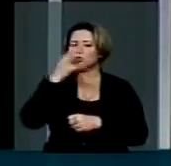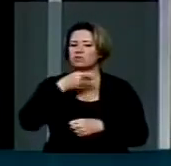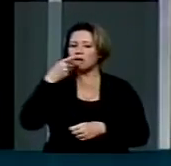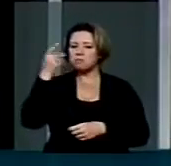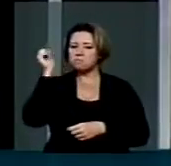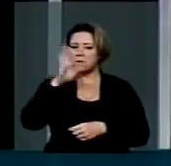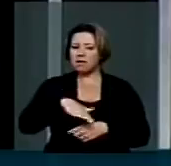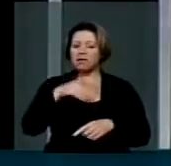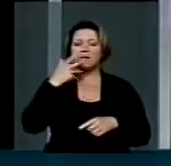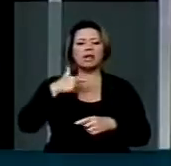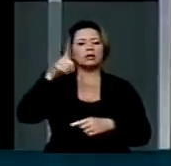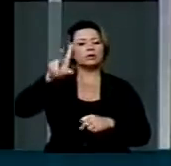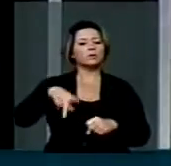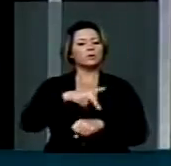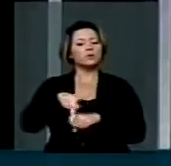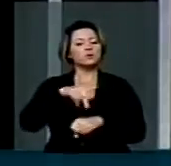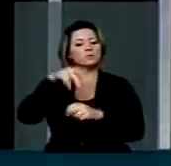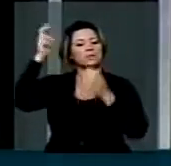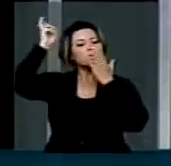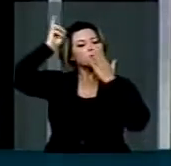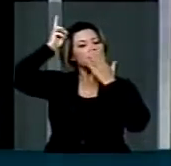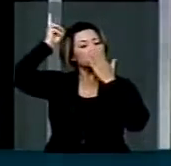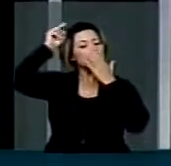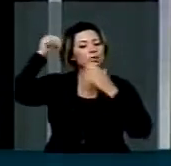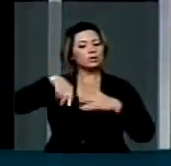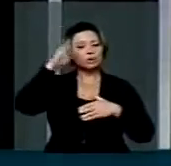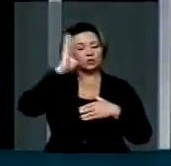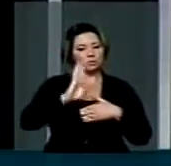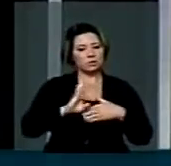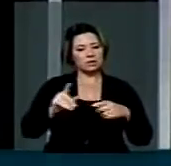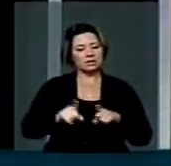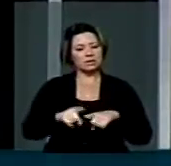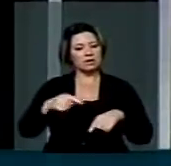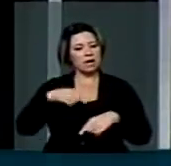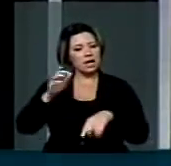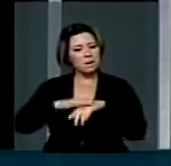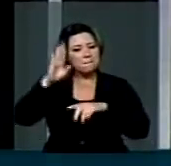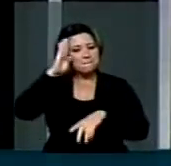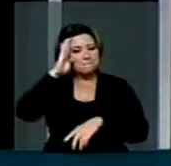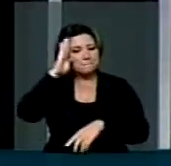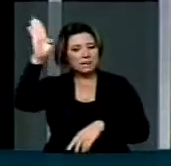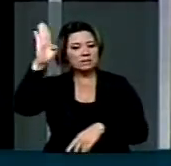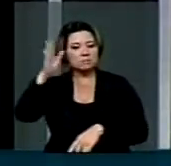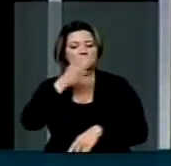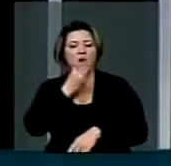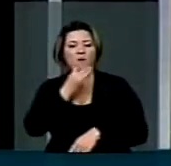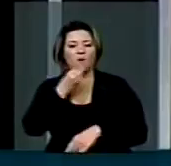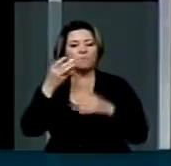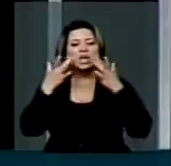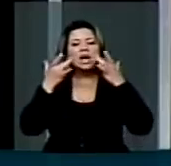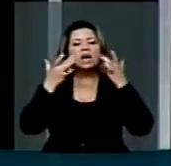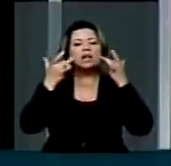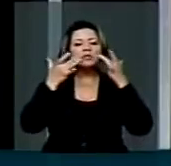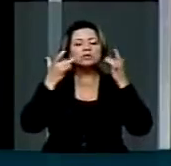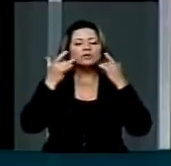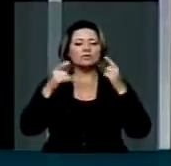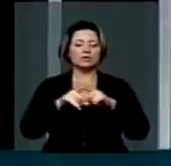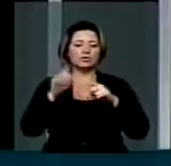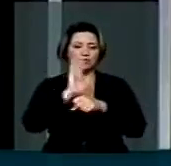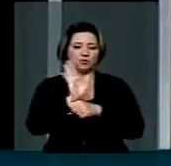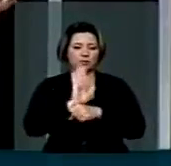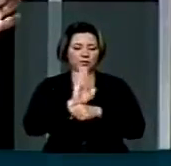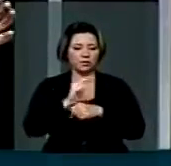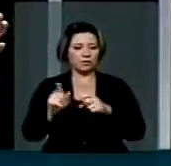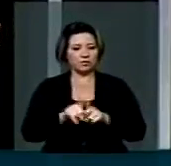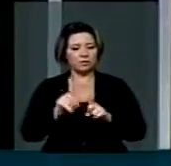Esse cidadão indígena brasileiro assassinado era o protagonista desse filme. E depois ficou em